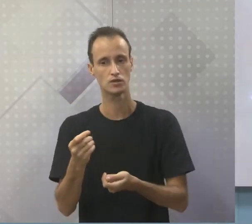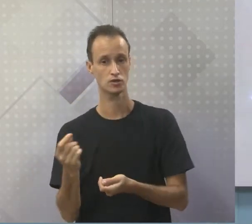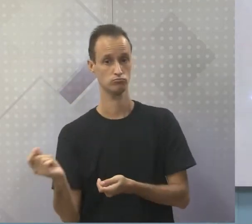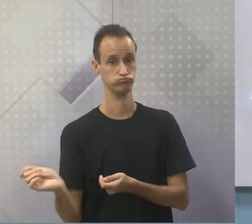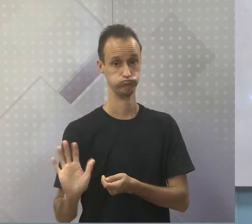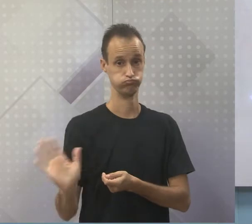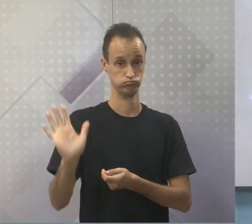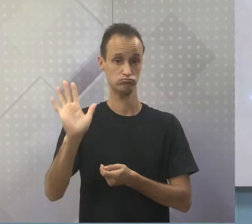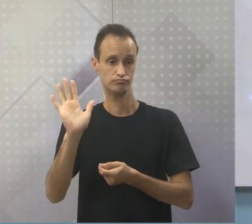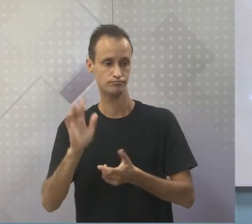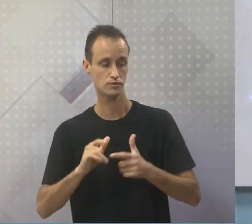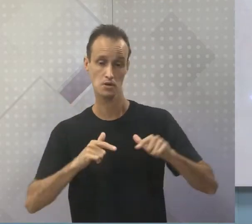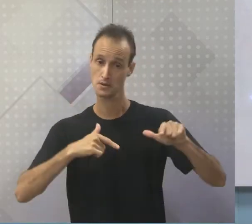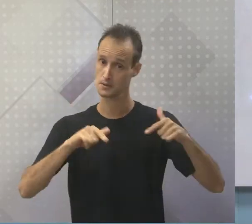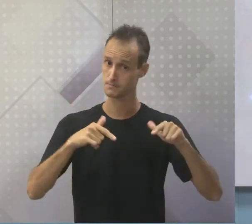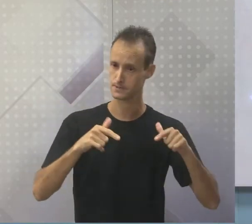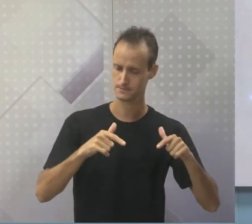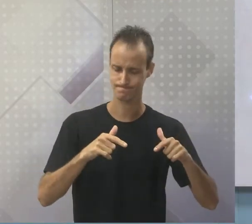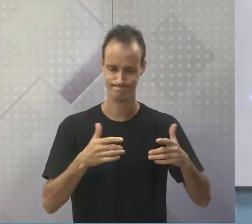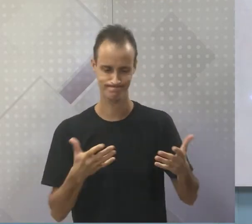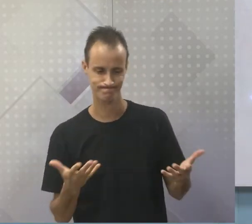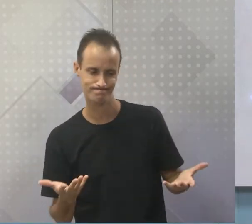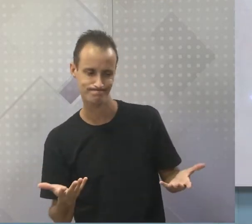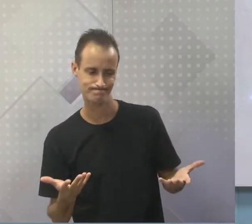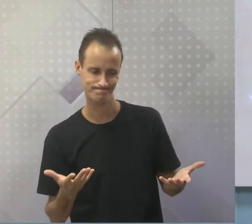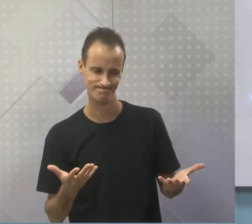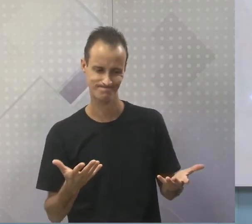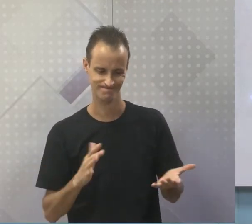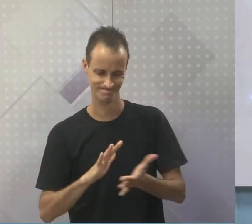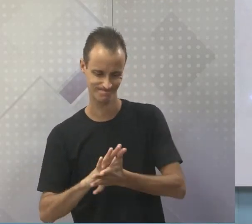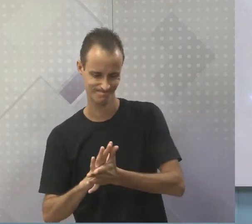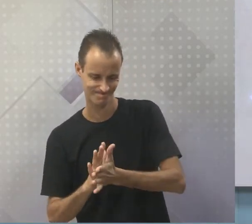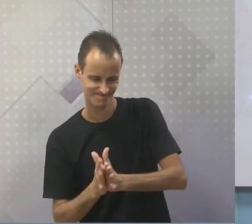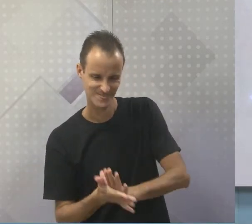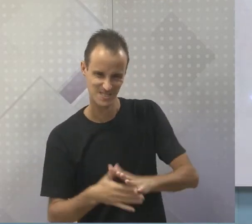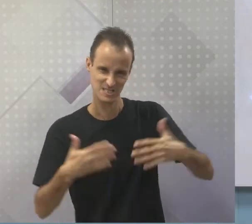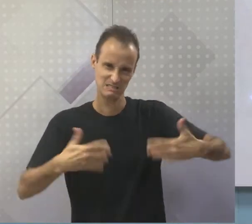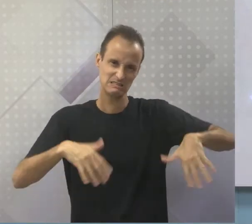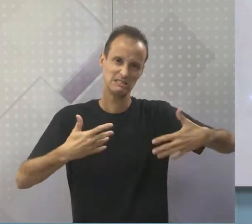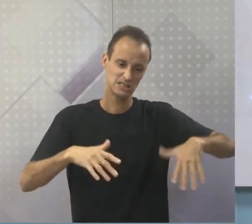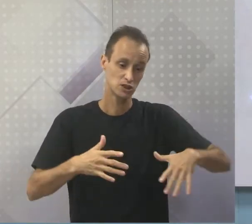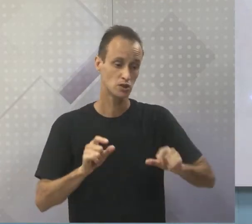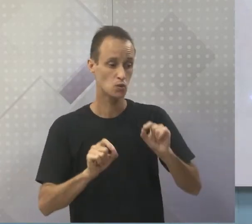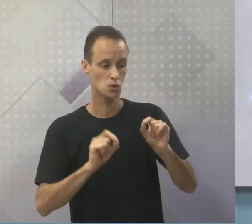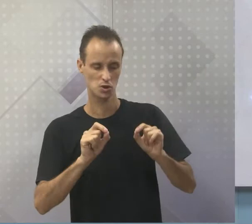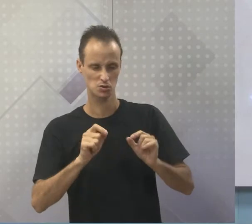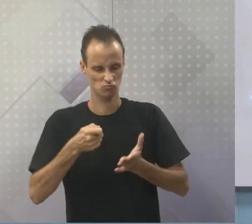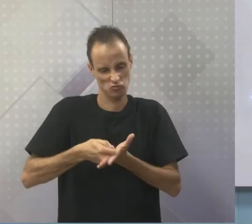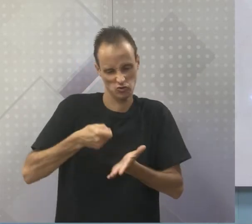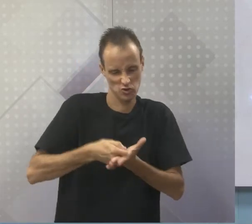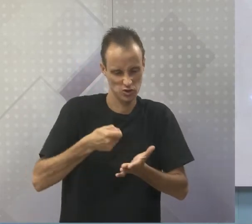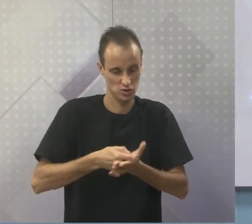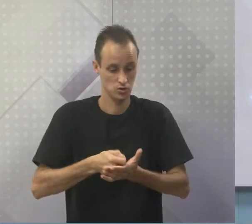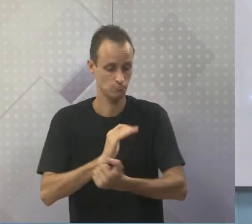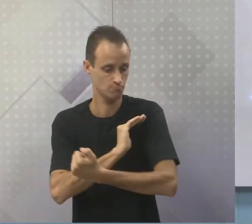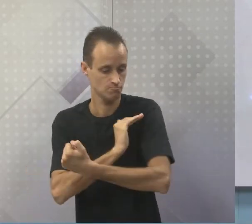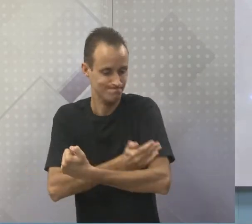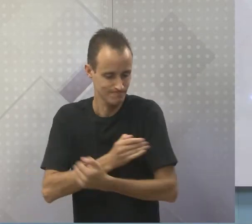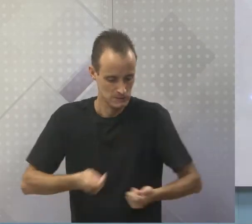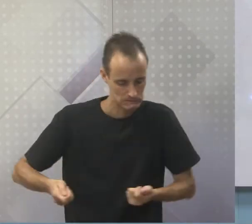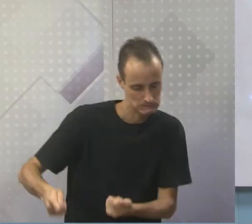a forma do trabalho não é quase desumana. É um mercado que exige muito esforço físico.